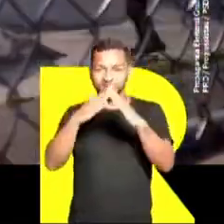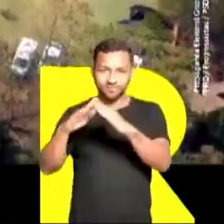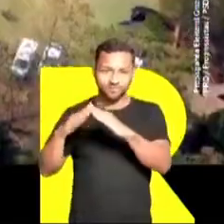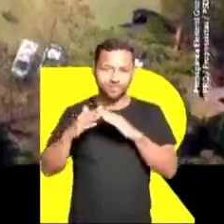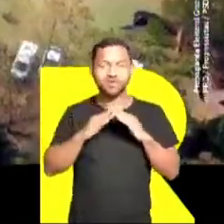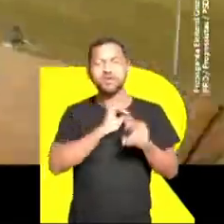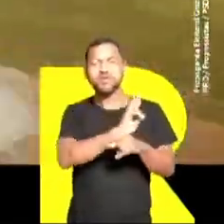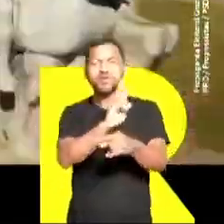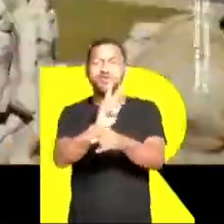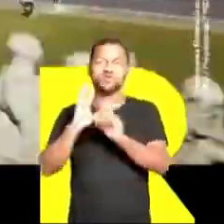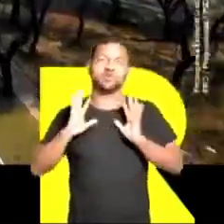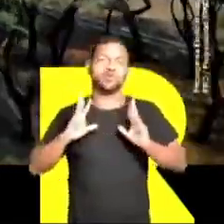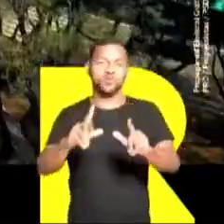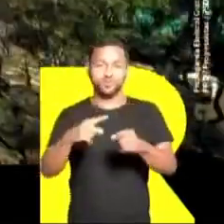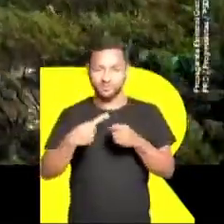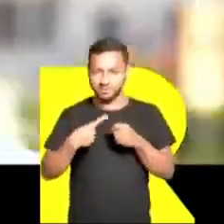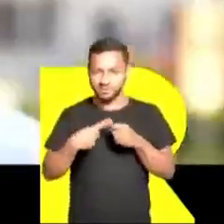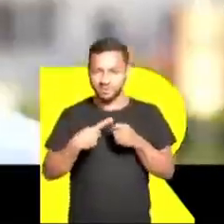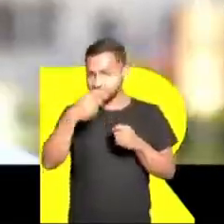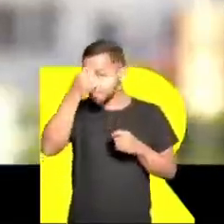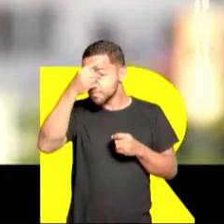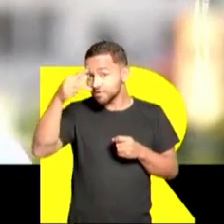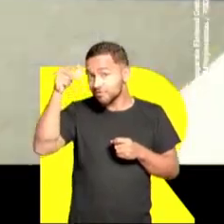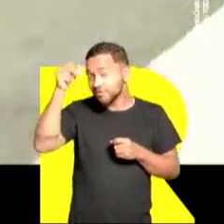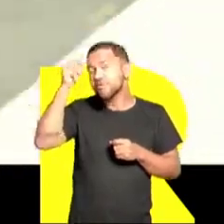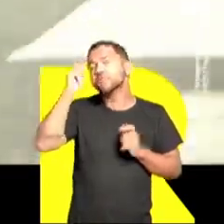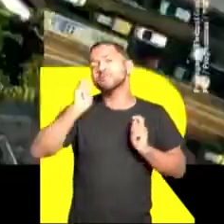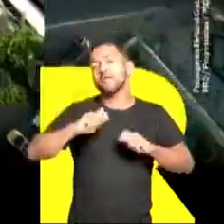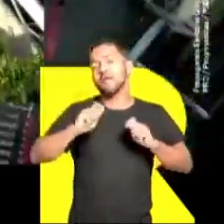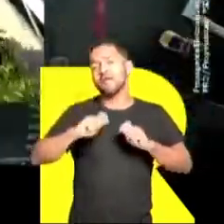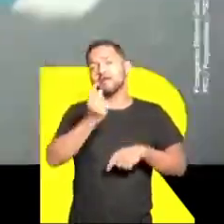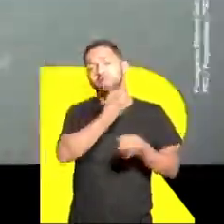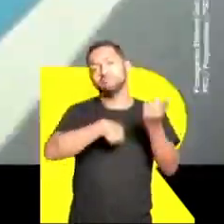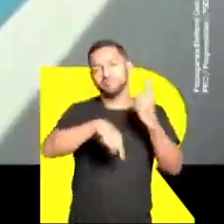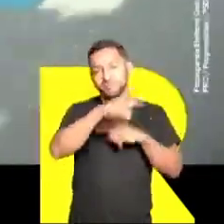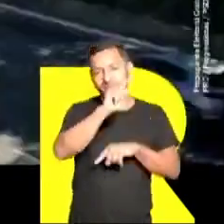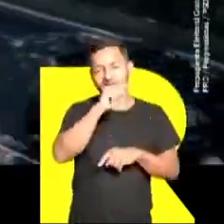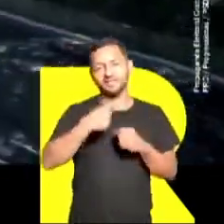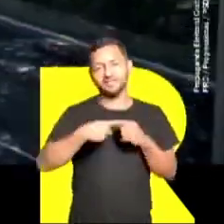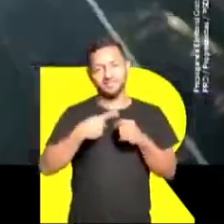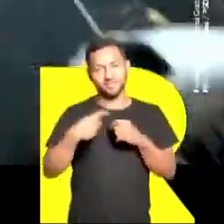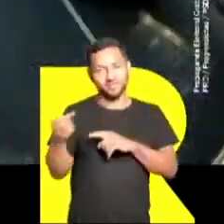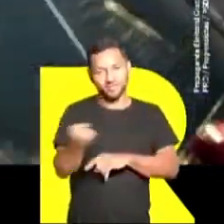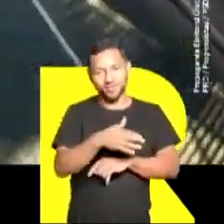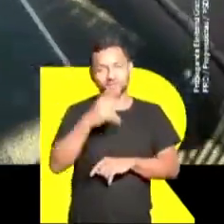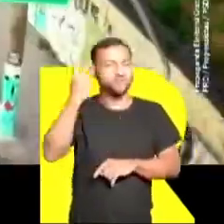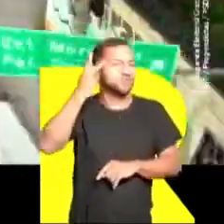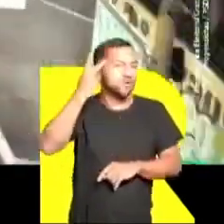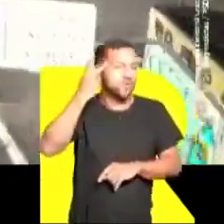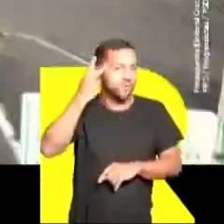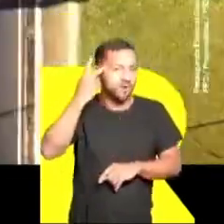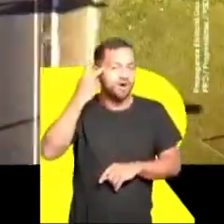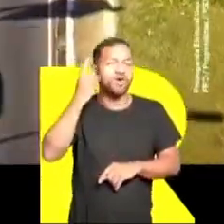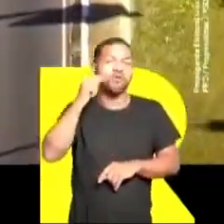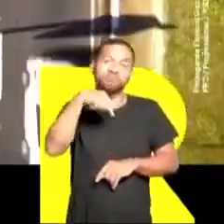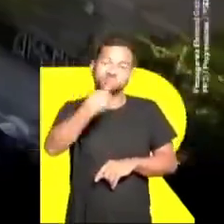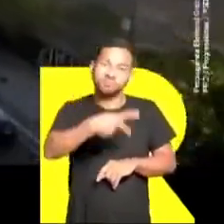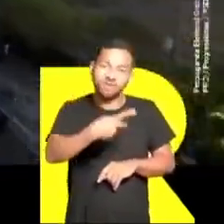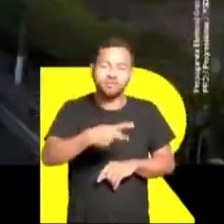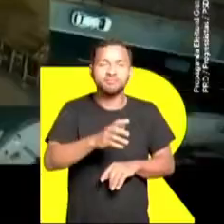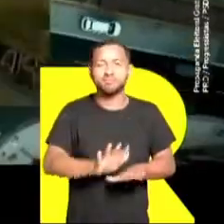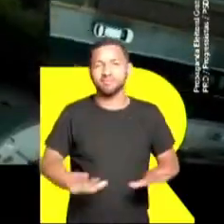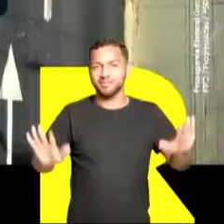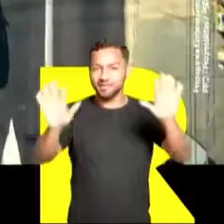da periferia e de toda a cidade. O prefeito que faz o maior programa de asfalto novo da história de São Paulo, na cidade